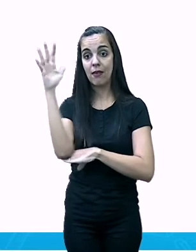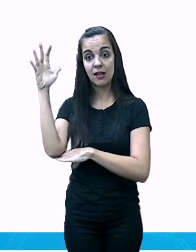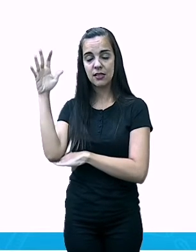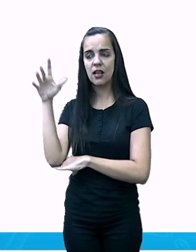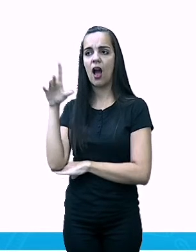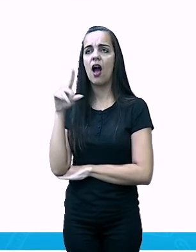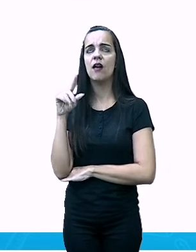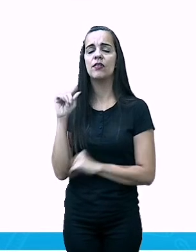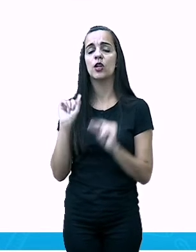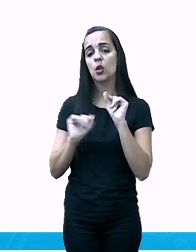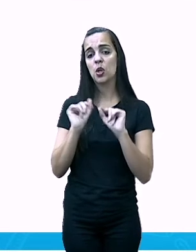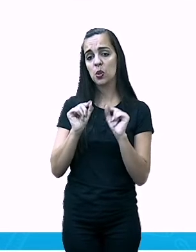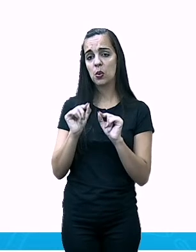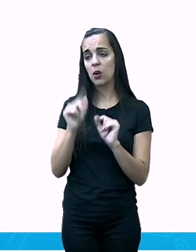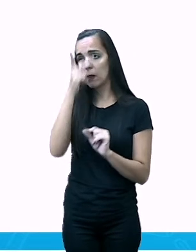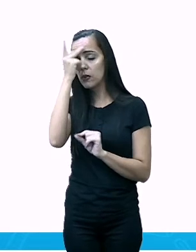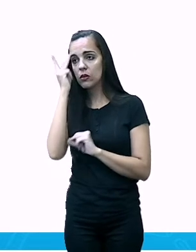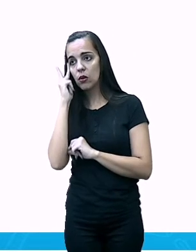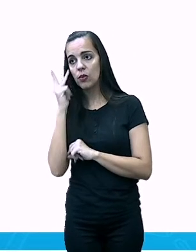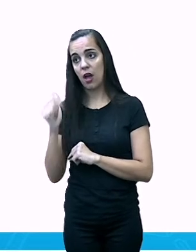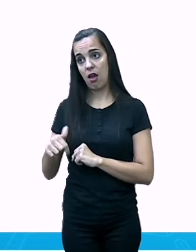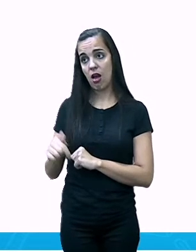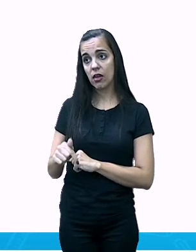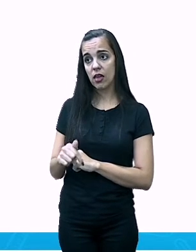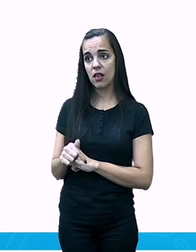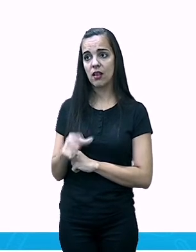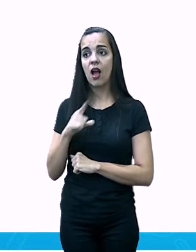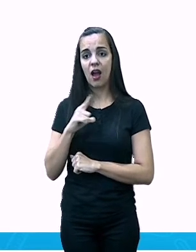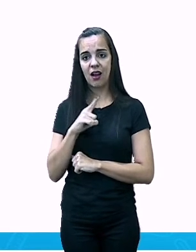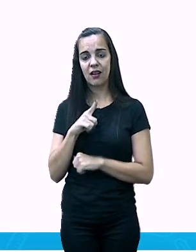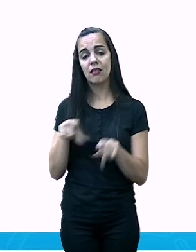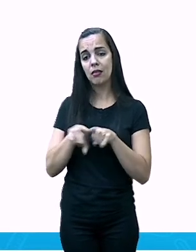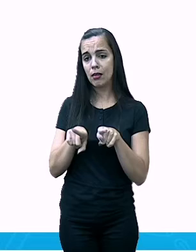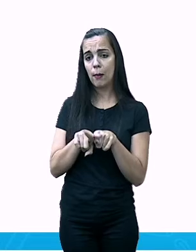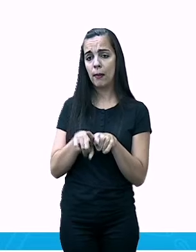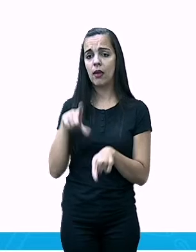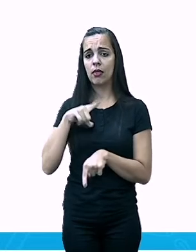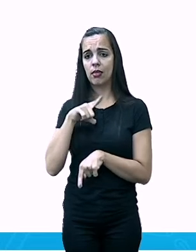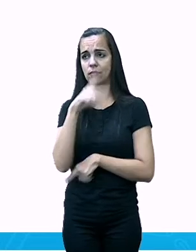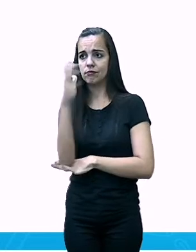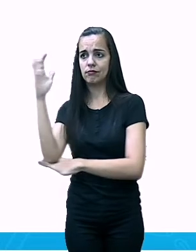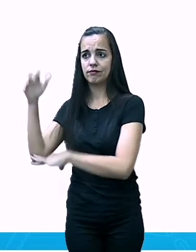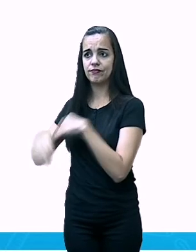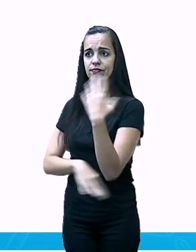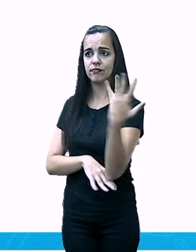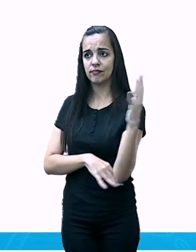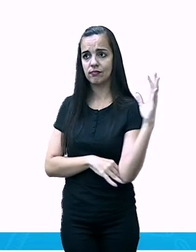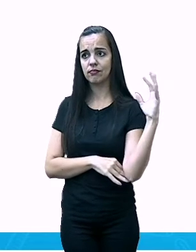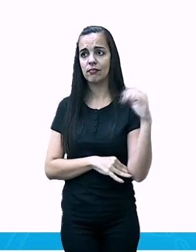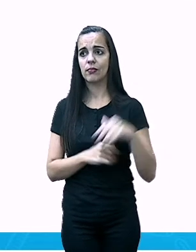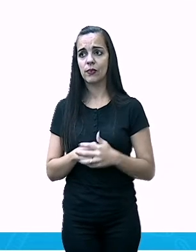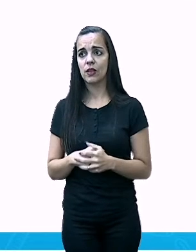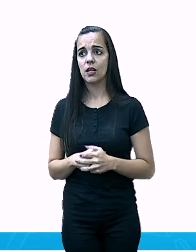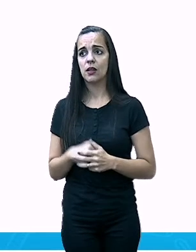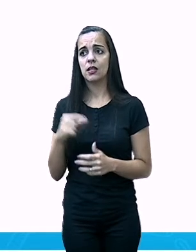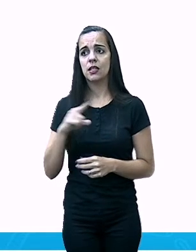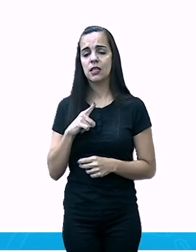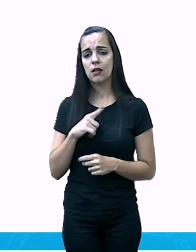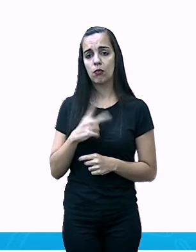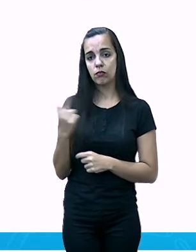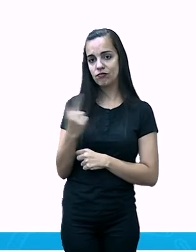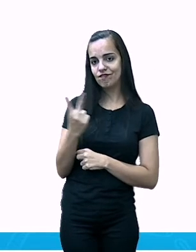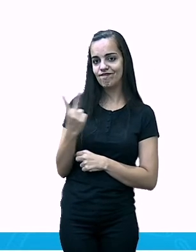Aqui, um dia, teve floresta. Mas, ela foi retirada para dar lugar ao homem.